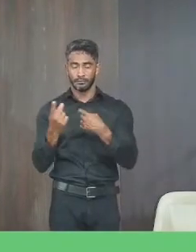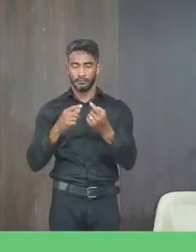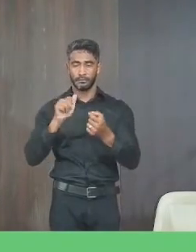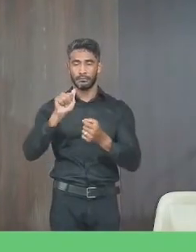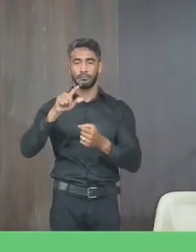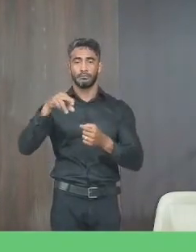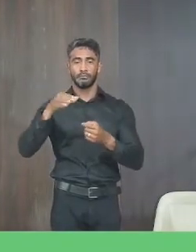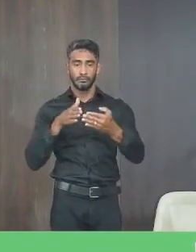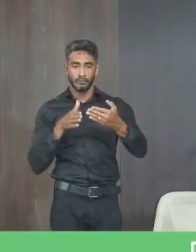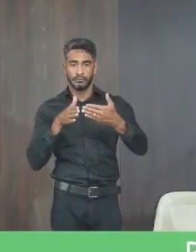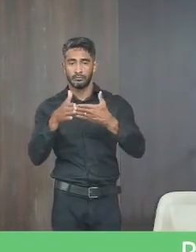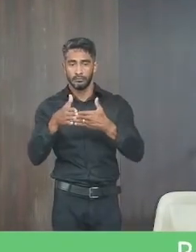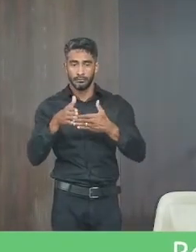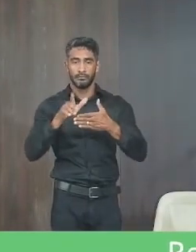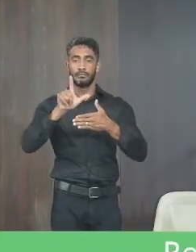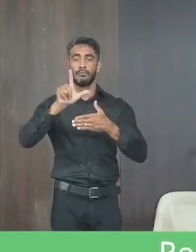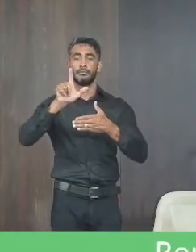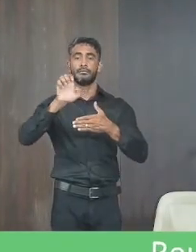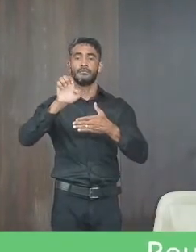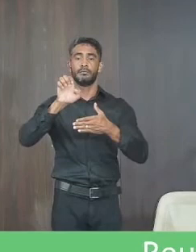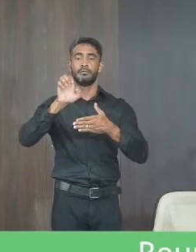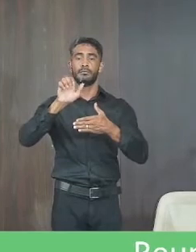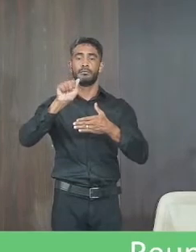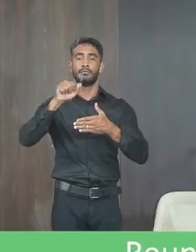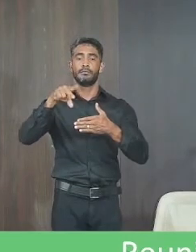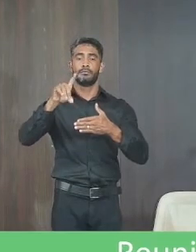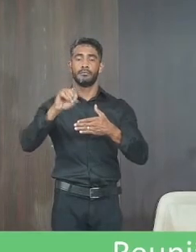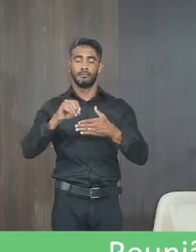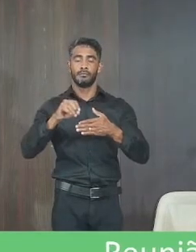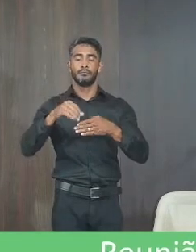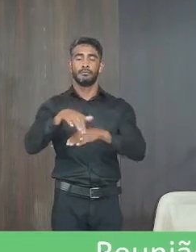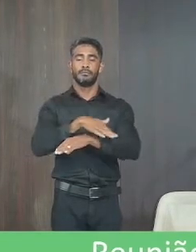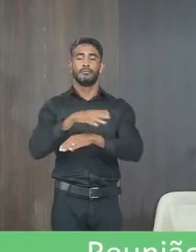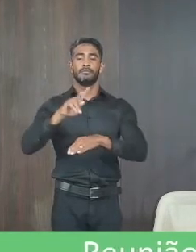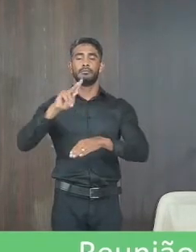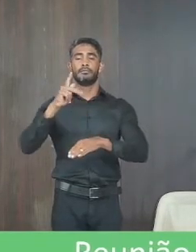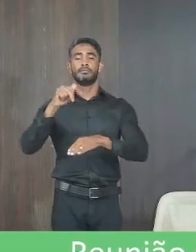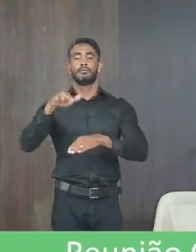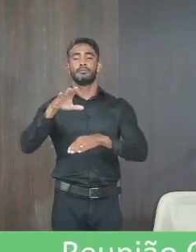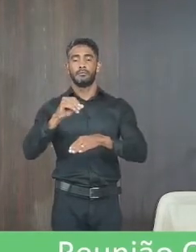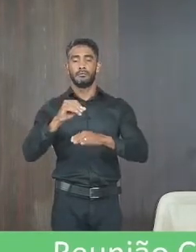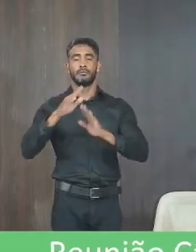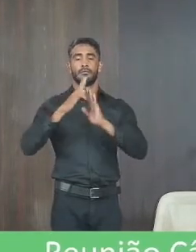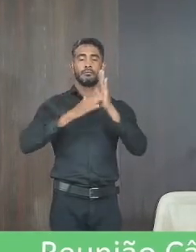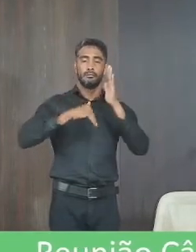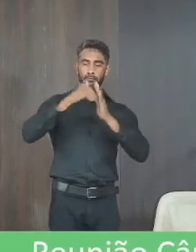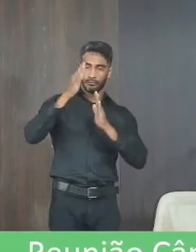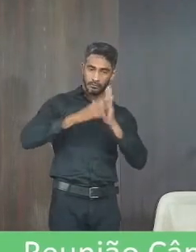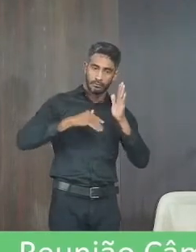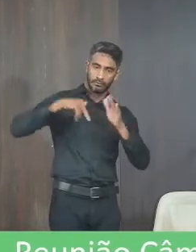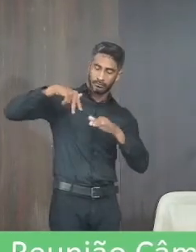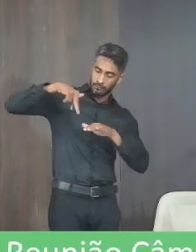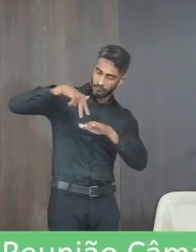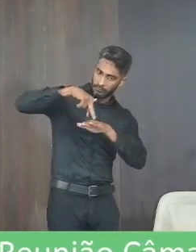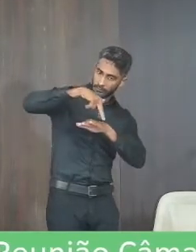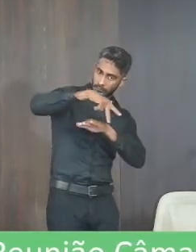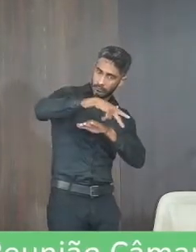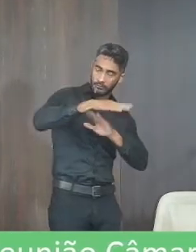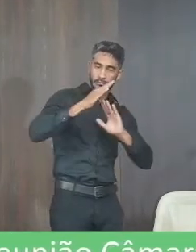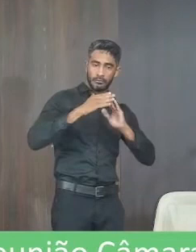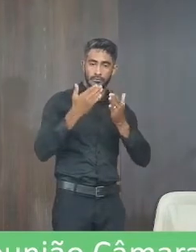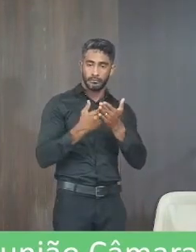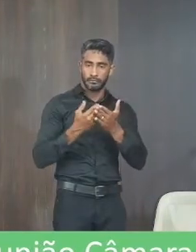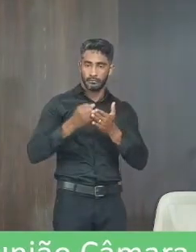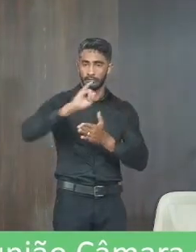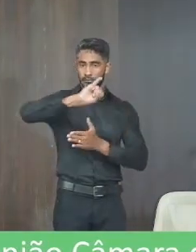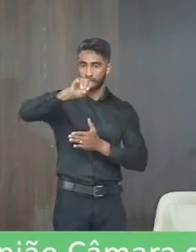Assis no cruzamento com a rua Leandro de Barros e na rua Hermes de Paula pintura de faixa de pedestre em frente à escola estadual Joaquim